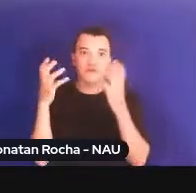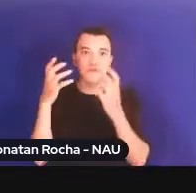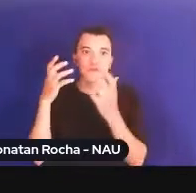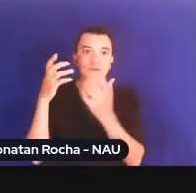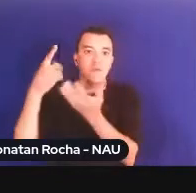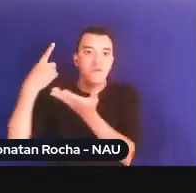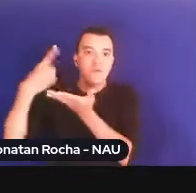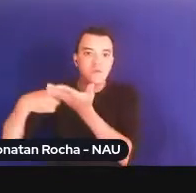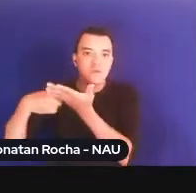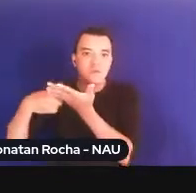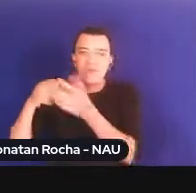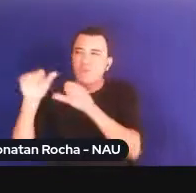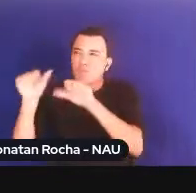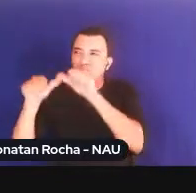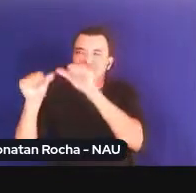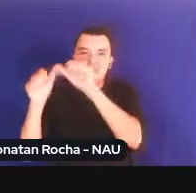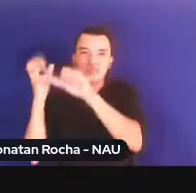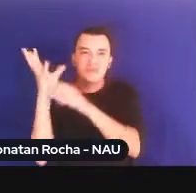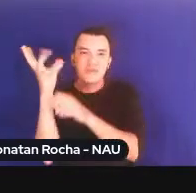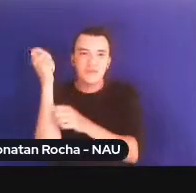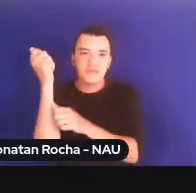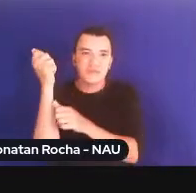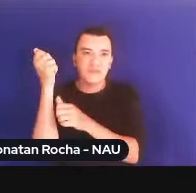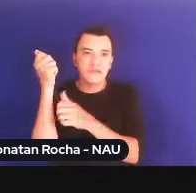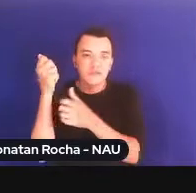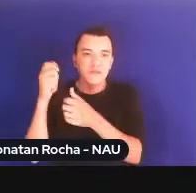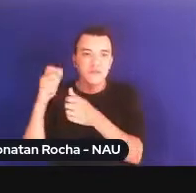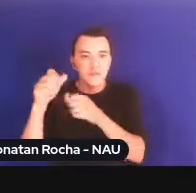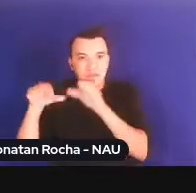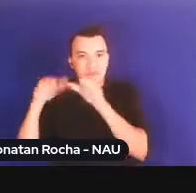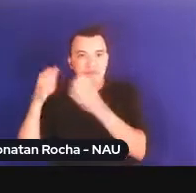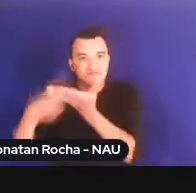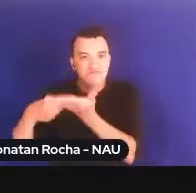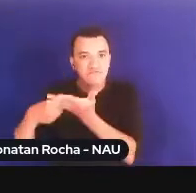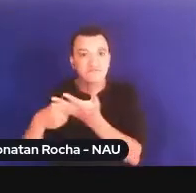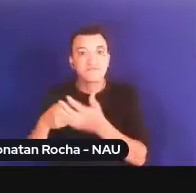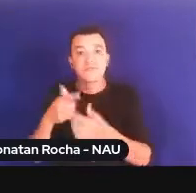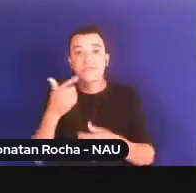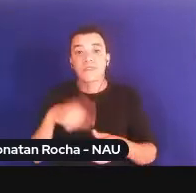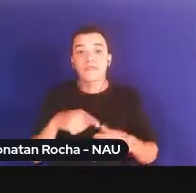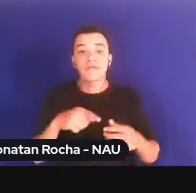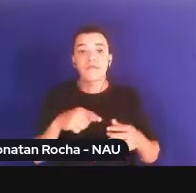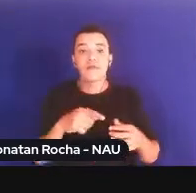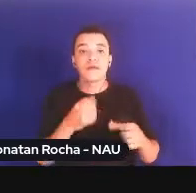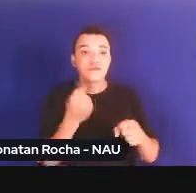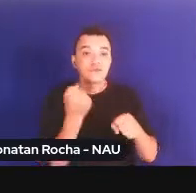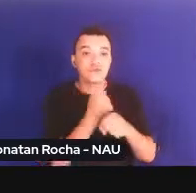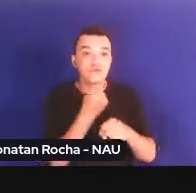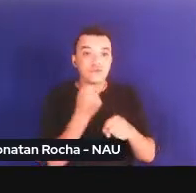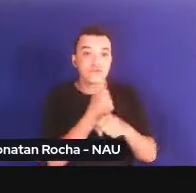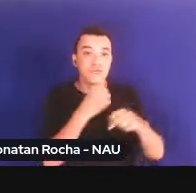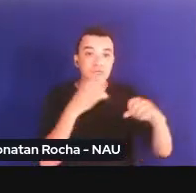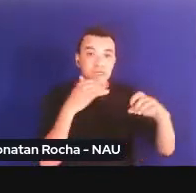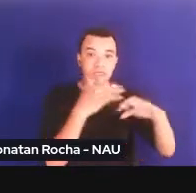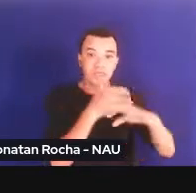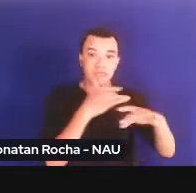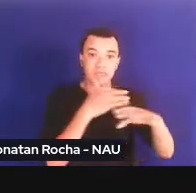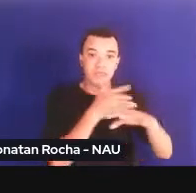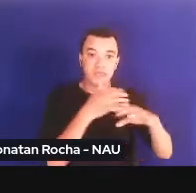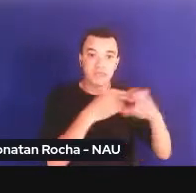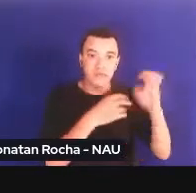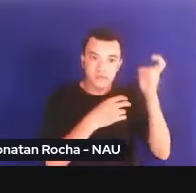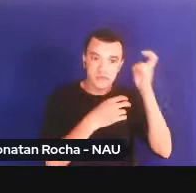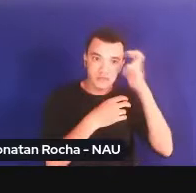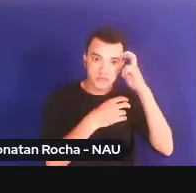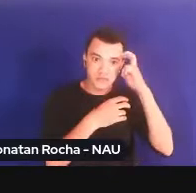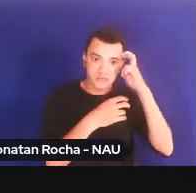mudanças climáticas a construção de cidades inteligentes o abastecimento de